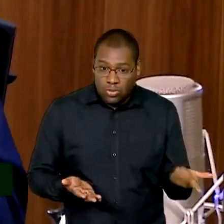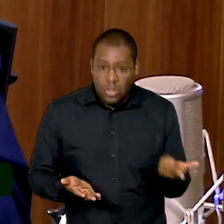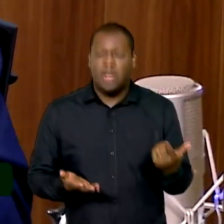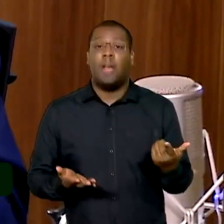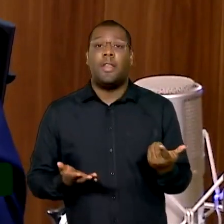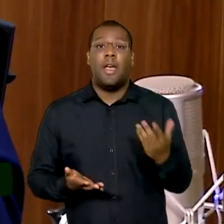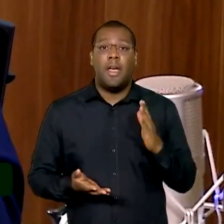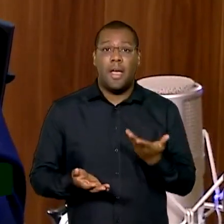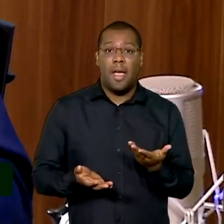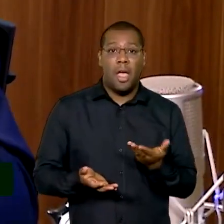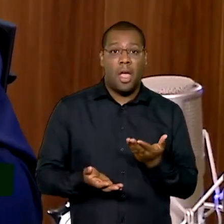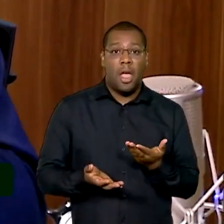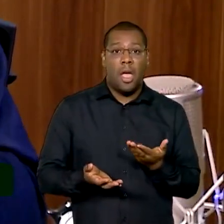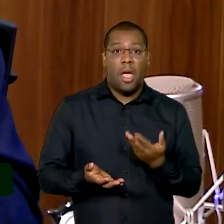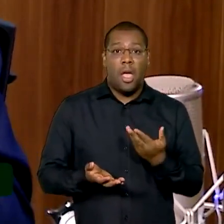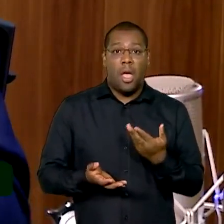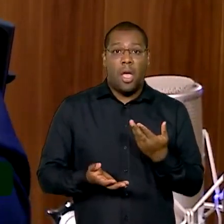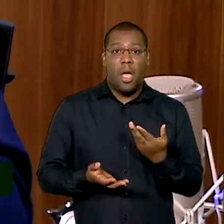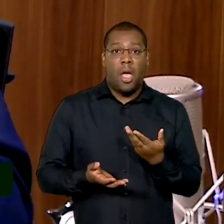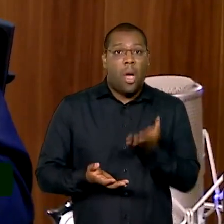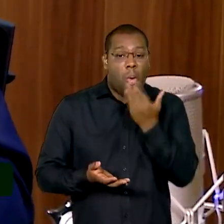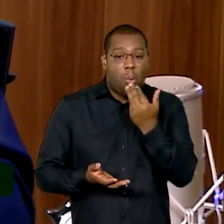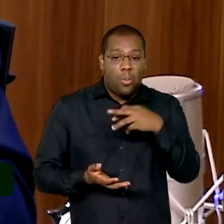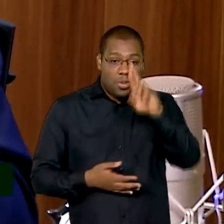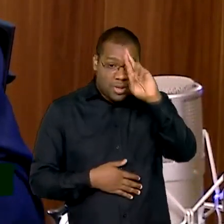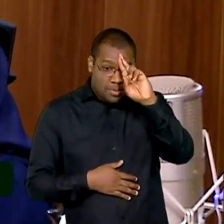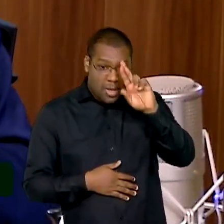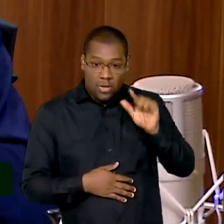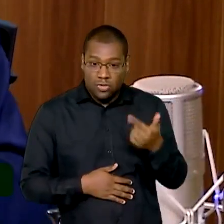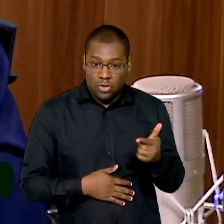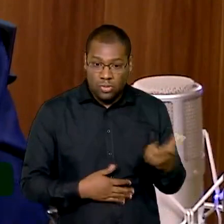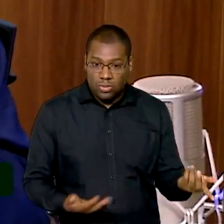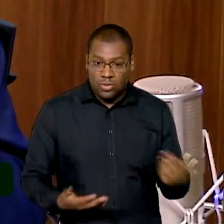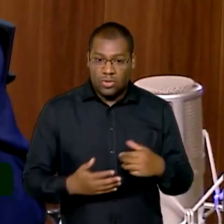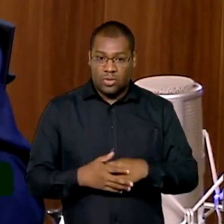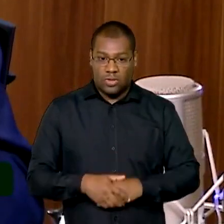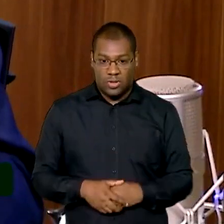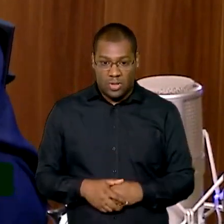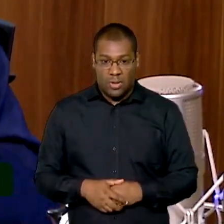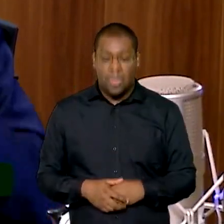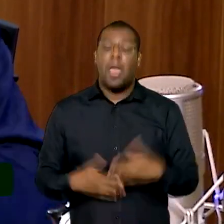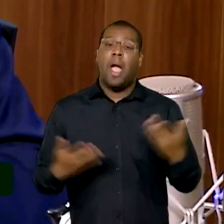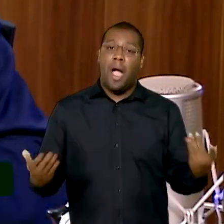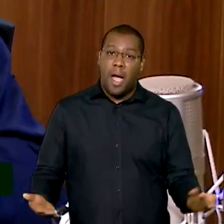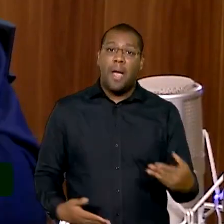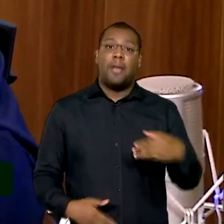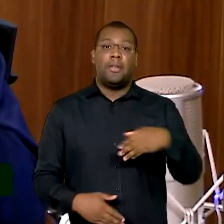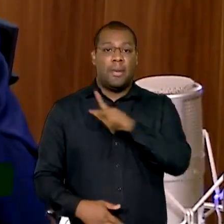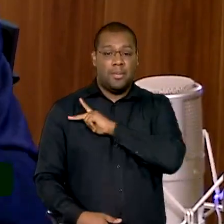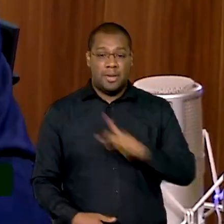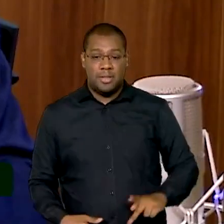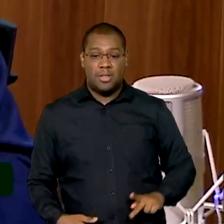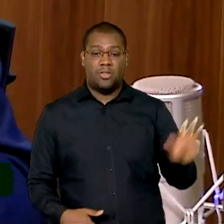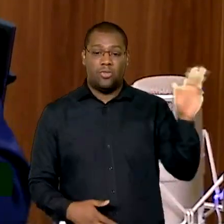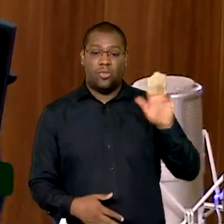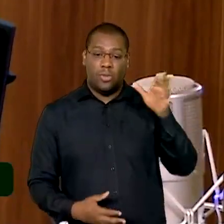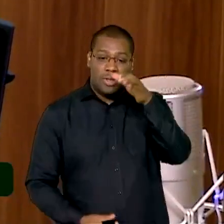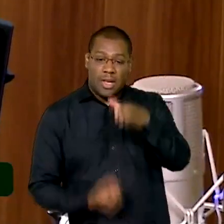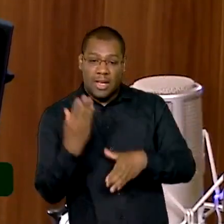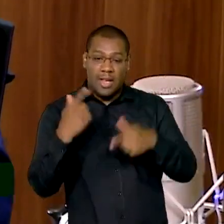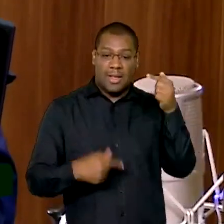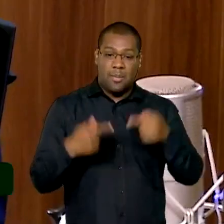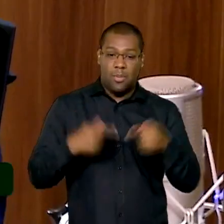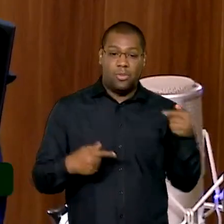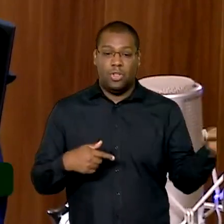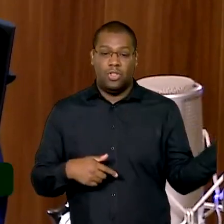E aqui ele lança novamente várias políticas. O novo Bolsa Família, o PAA,